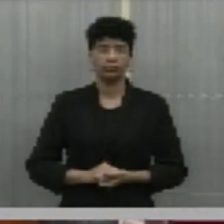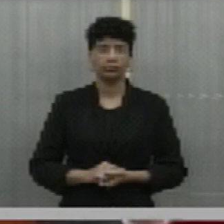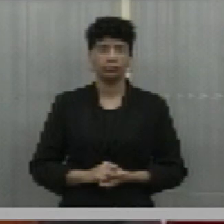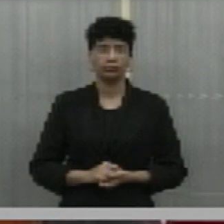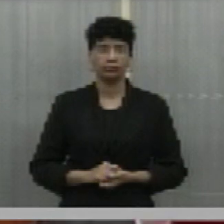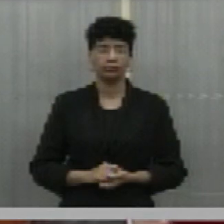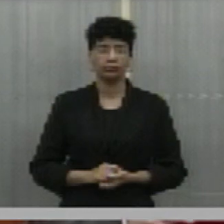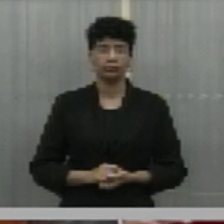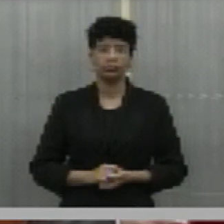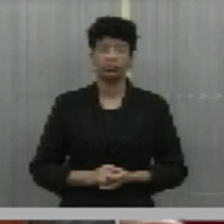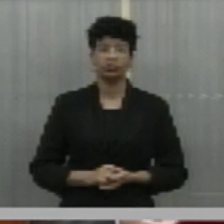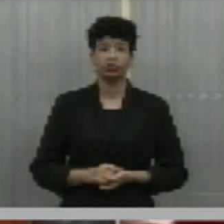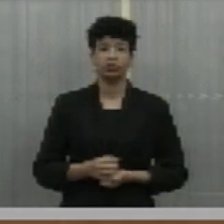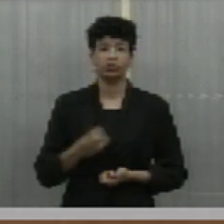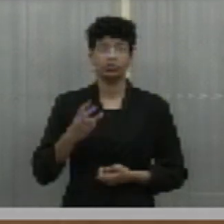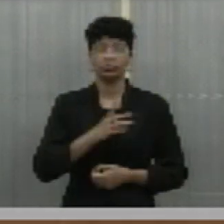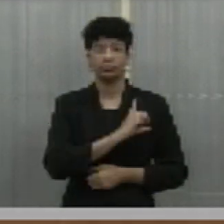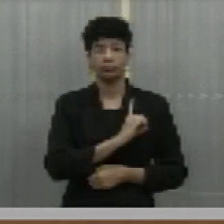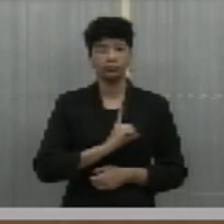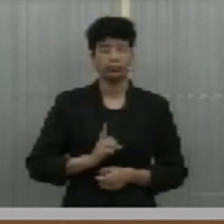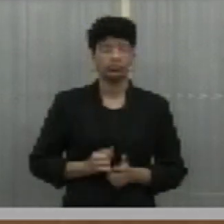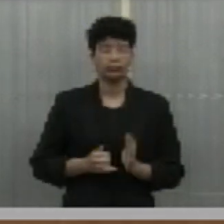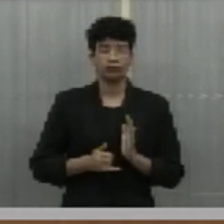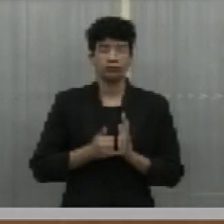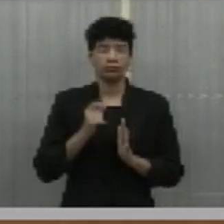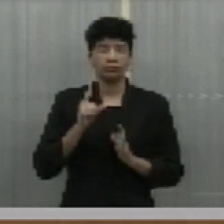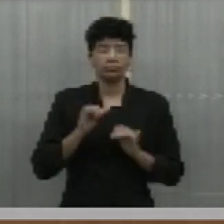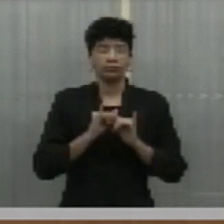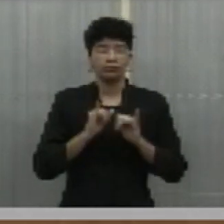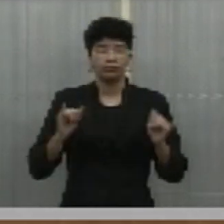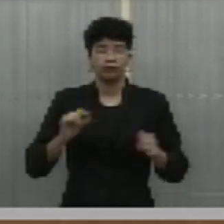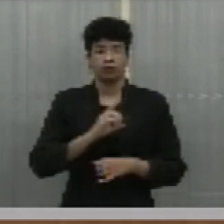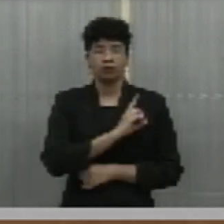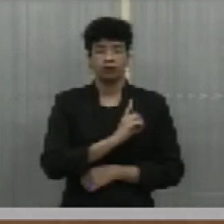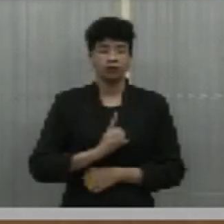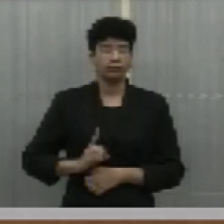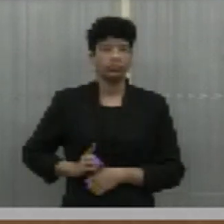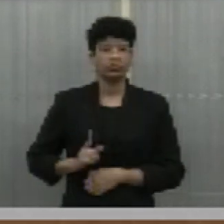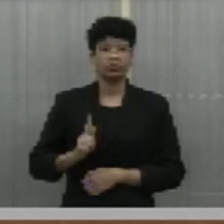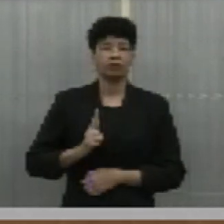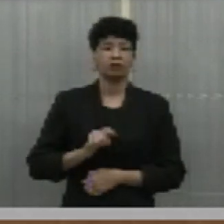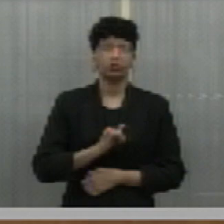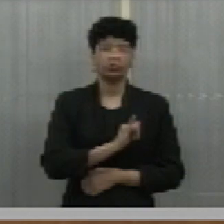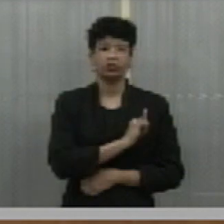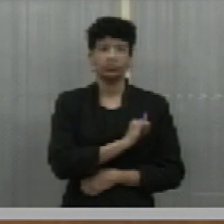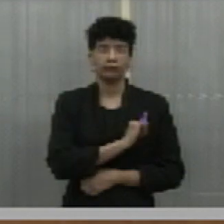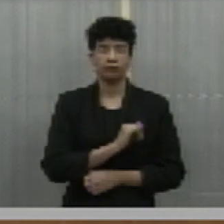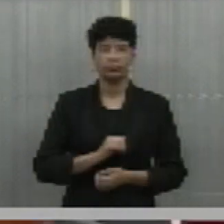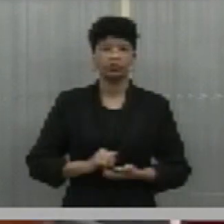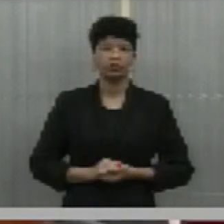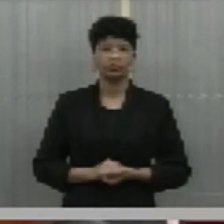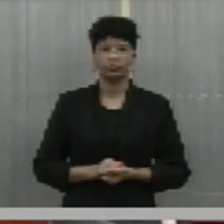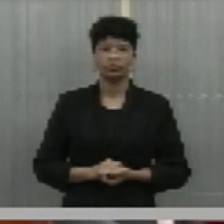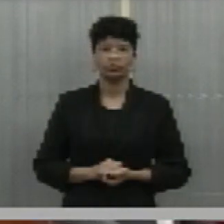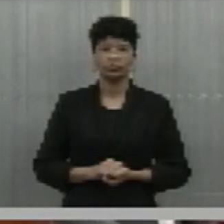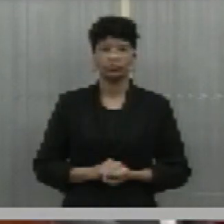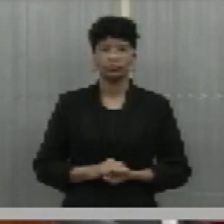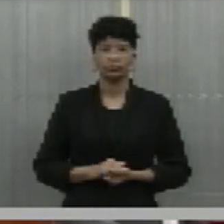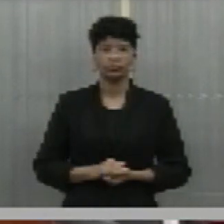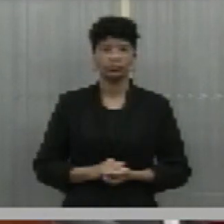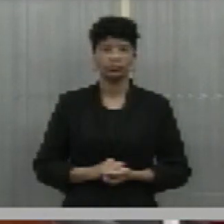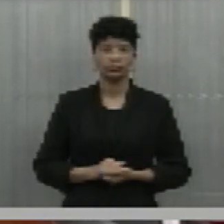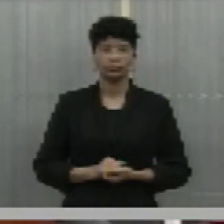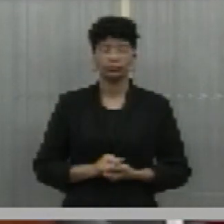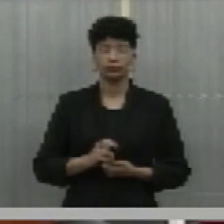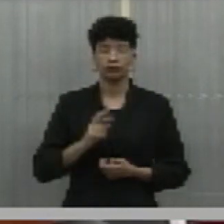Terceiro orador dos pequenos avisos, o deputado Gessivaldo Isaías. Presidente, senhores